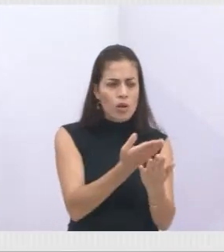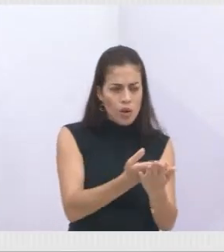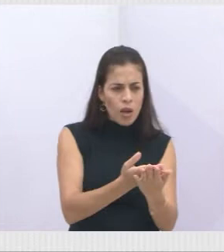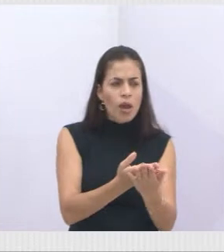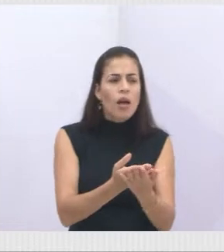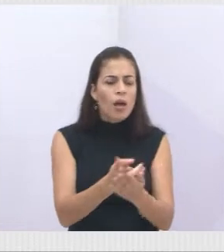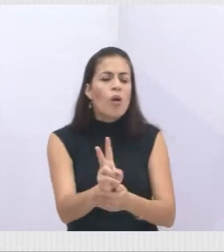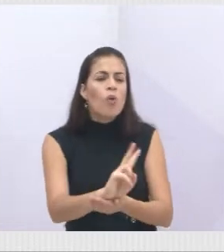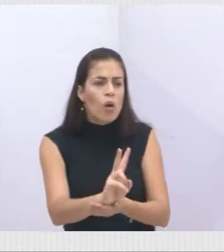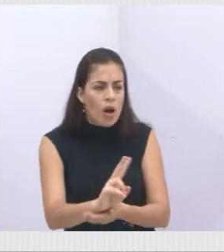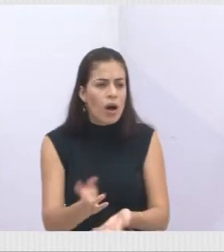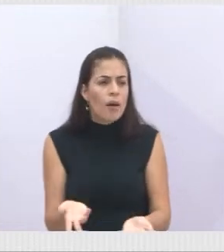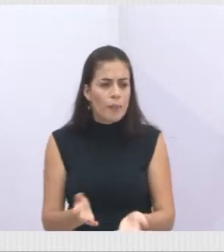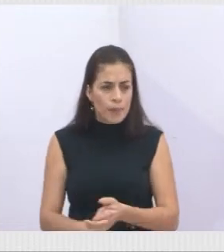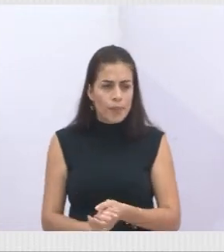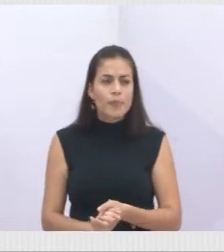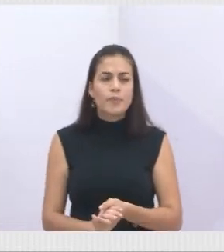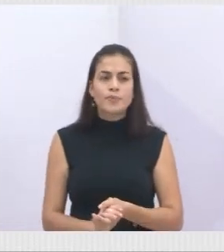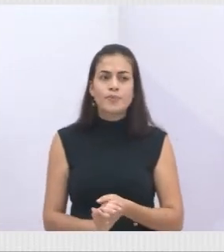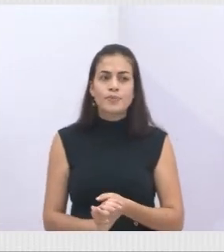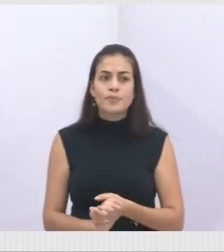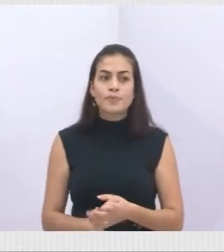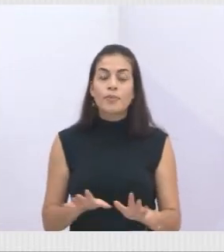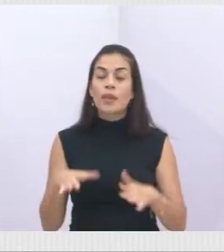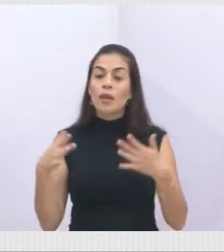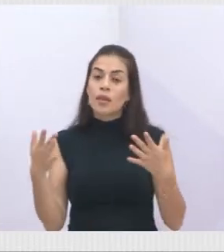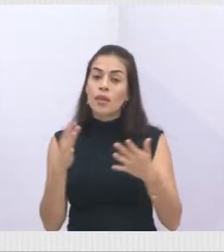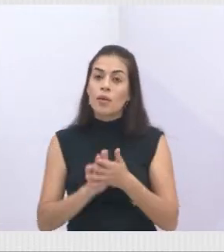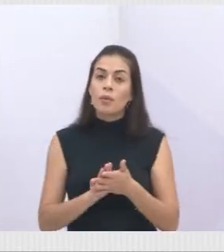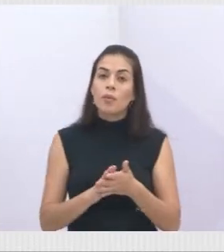possibilidade de recomposição florestal,